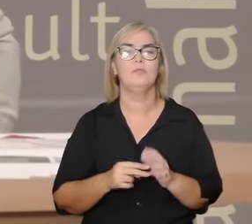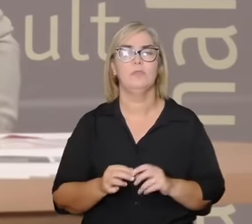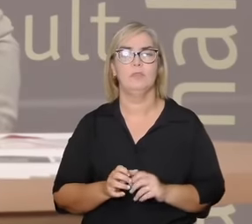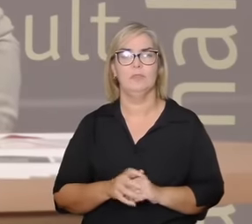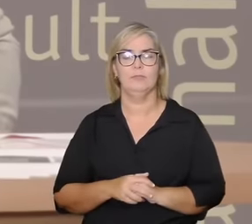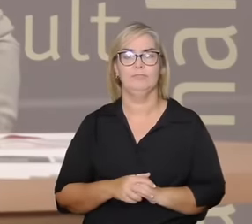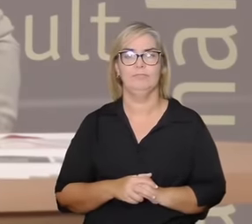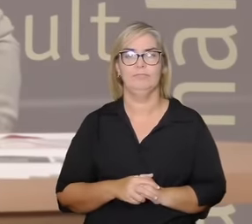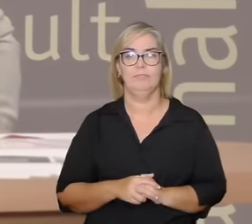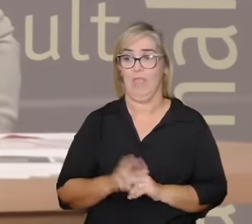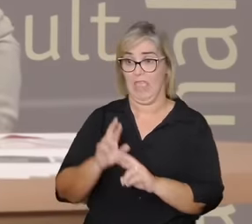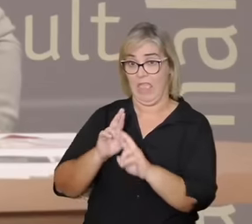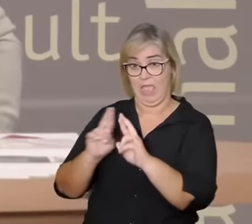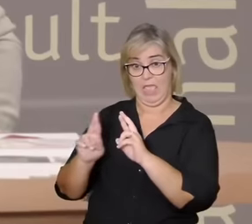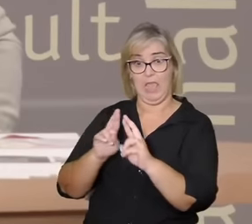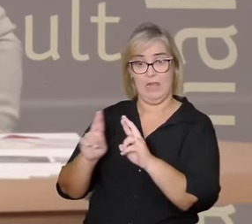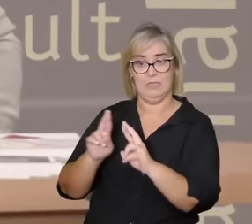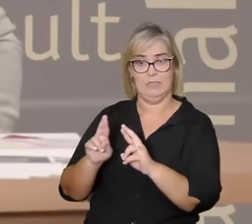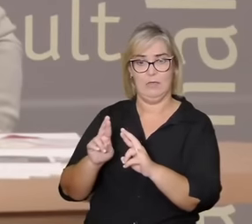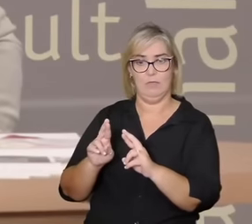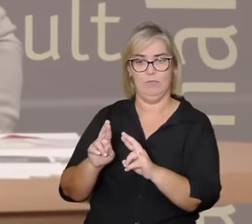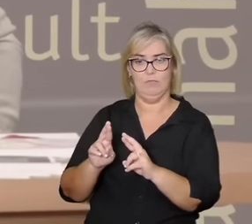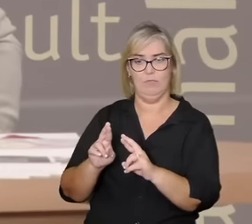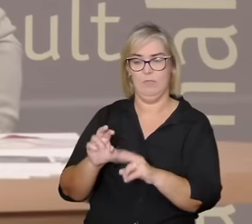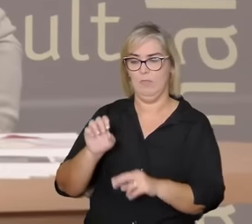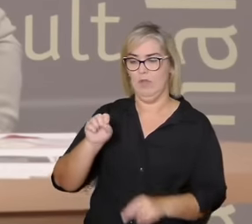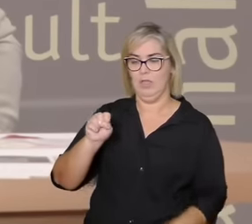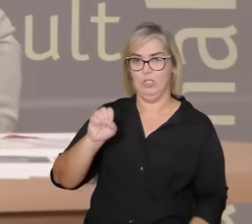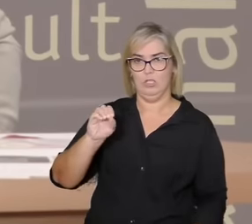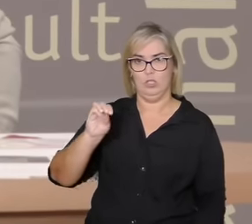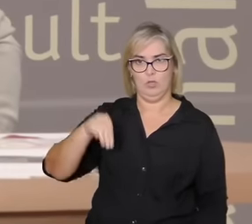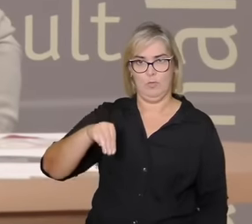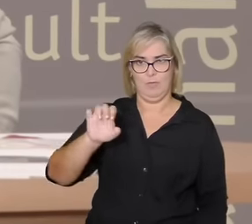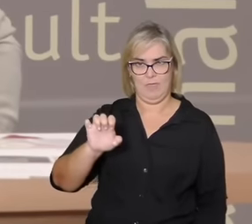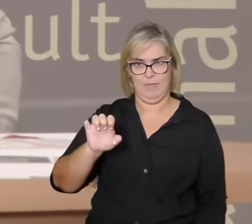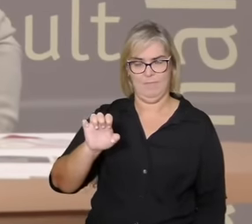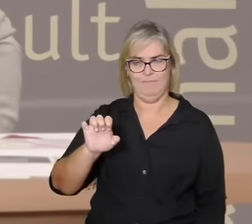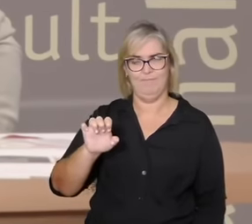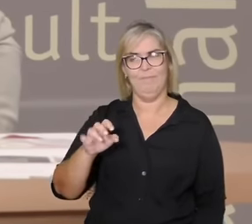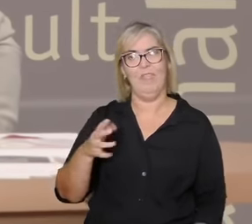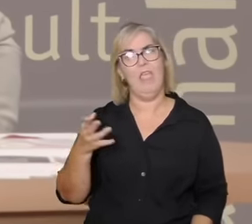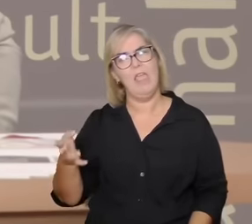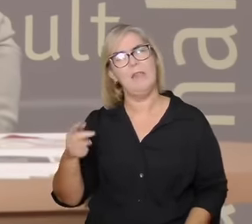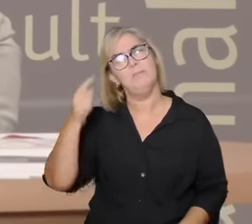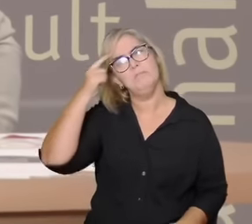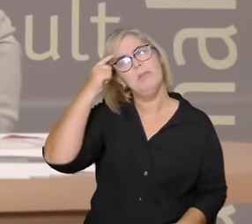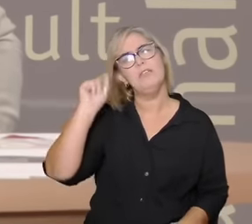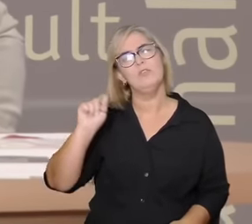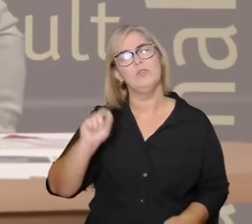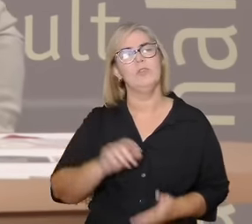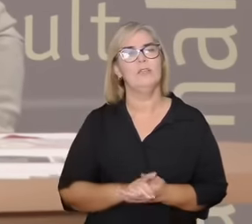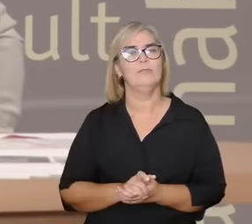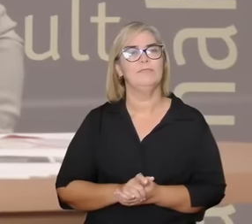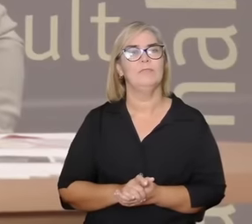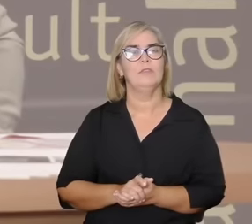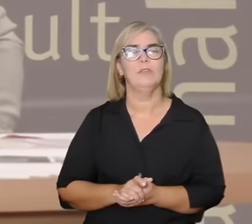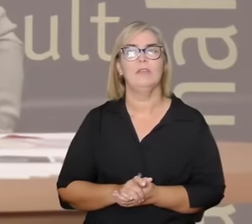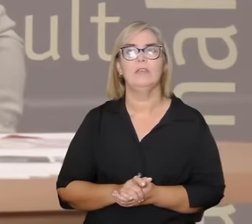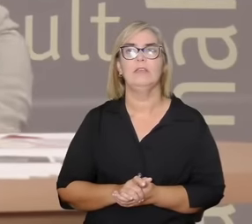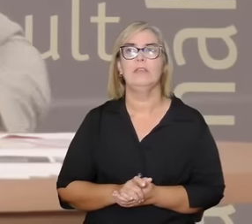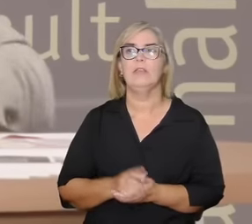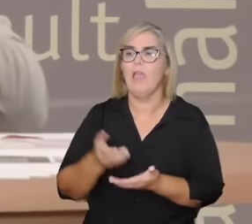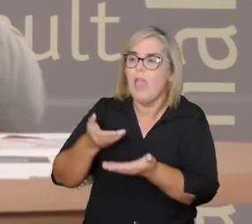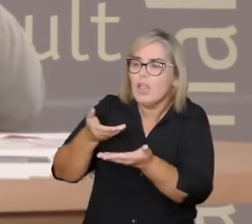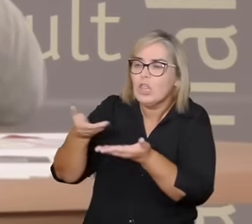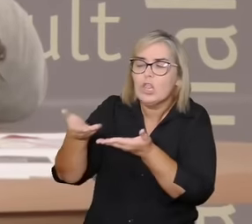a relação para somer ela tem muito mais a ver com a capacidade da gente poder compartilhar a intimidade